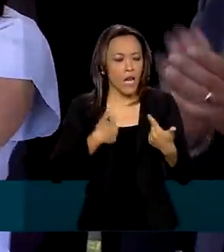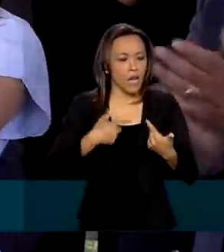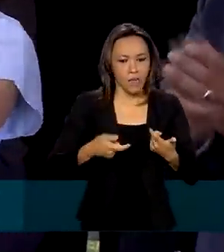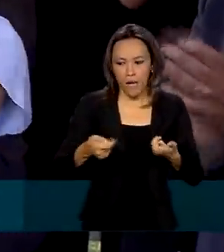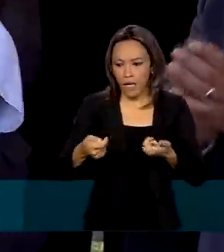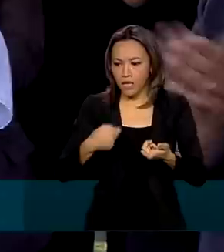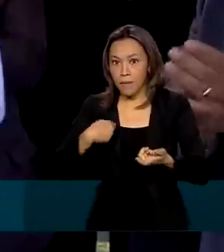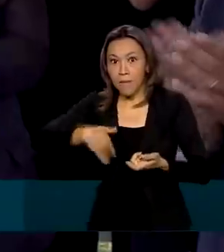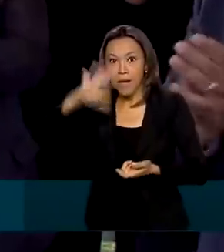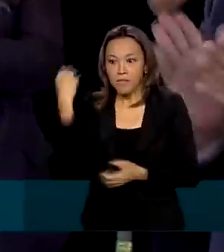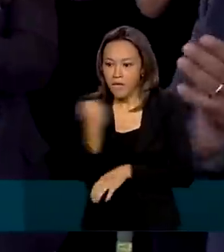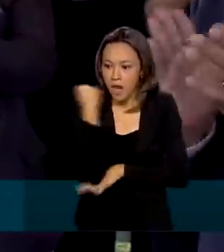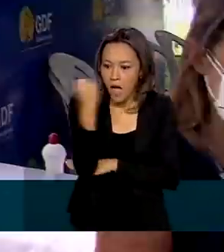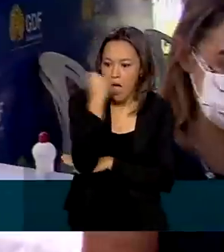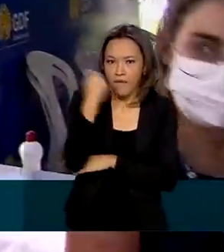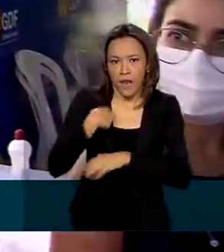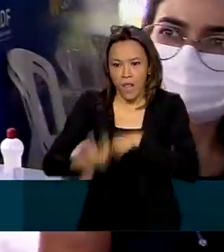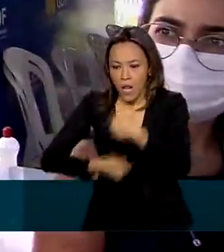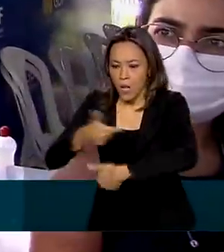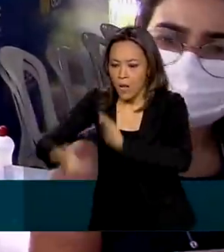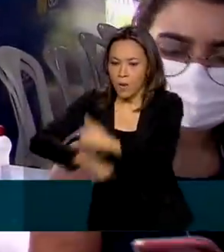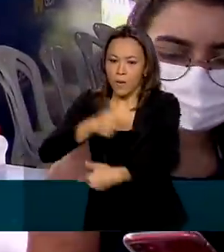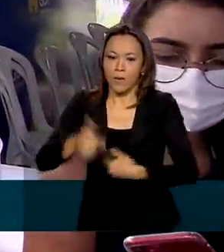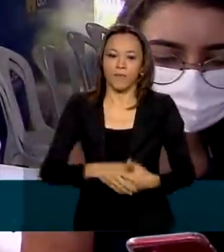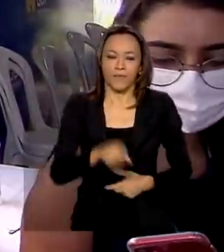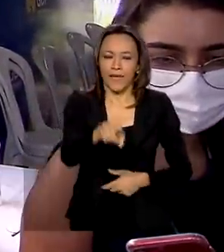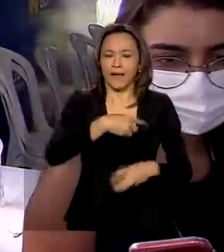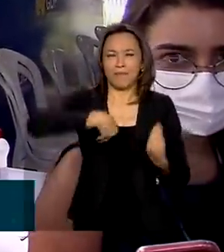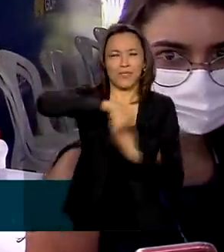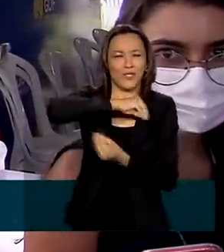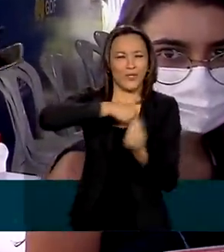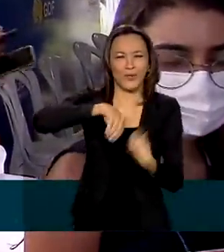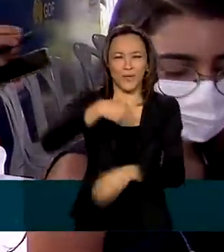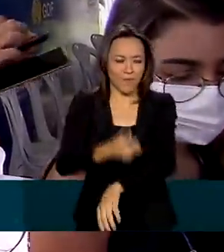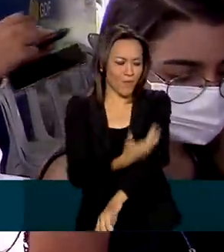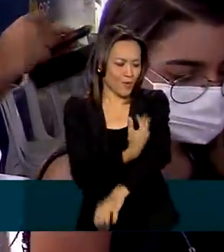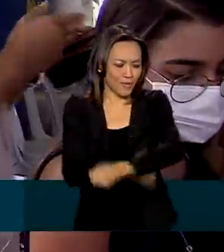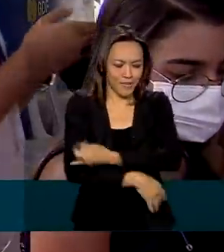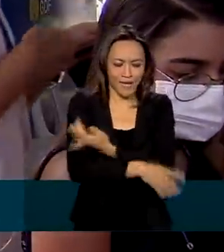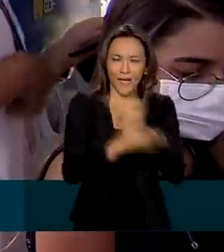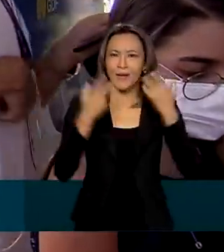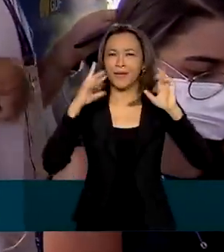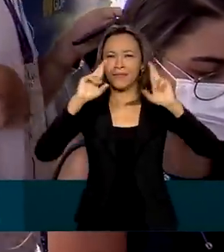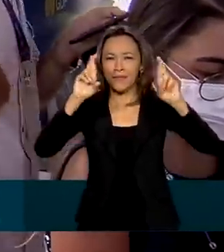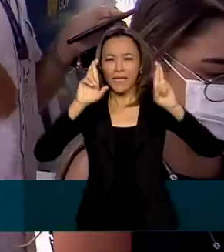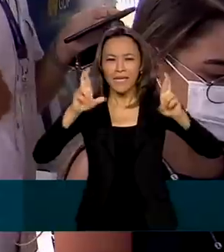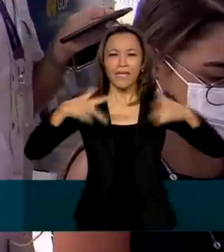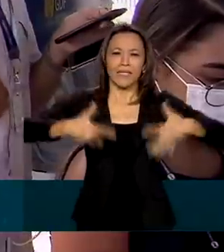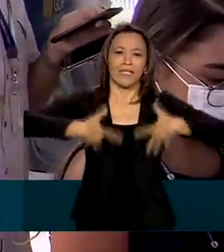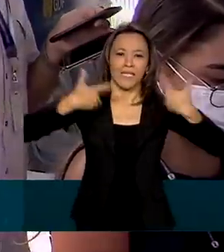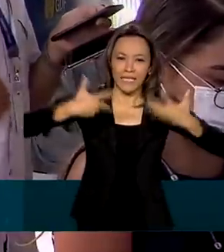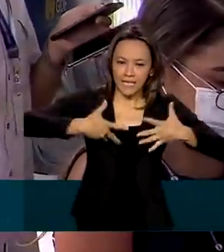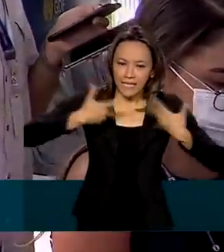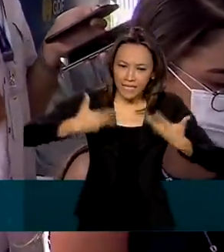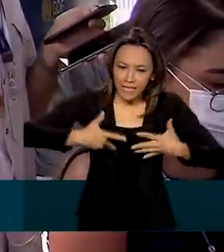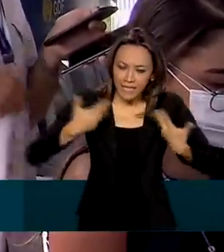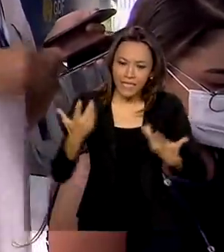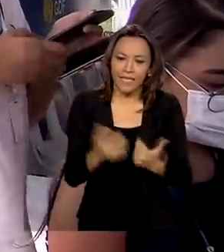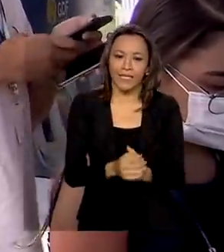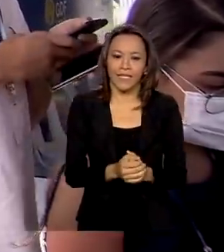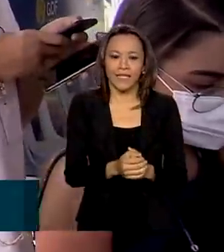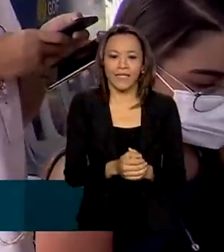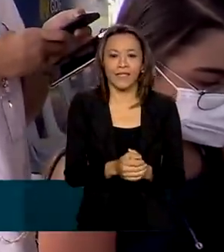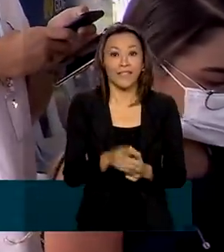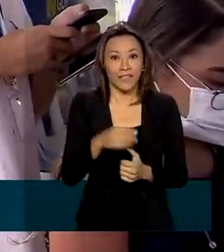os casos mais graves da doença. É uma mistura de emoção, de esperança, de alegria. É a